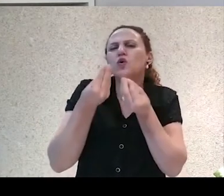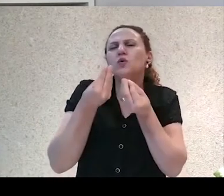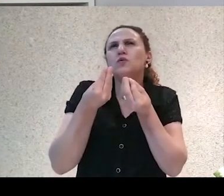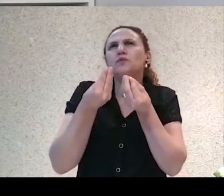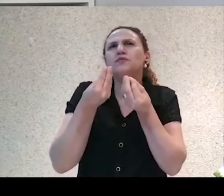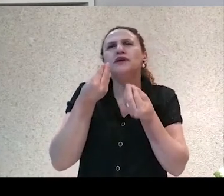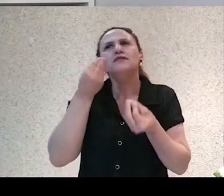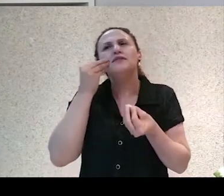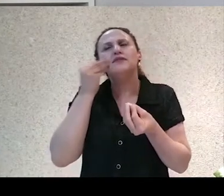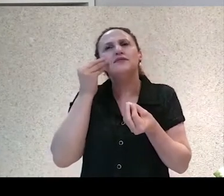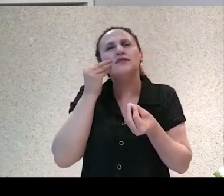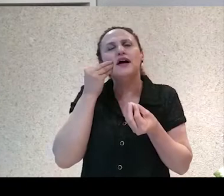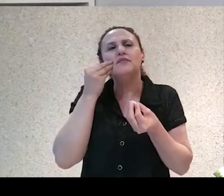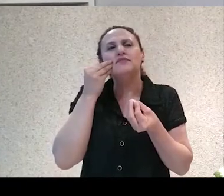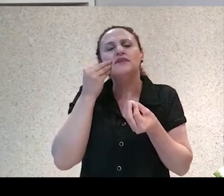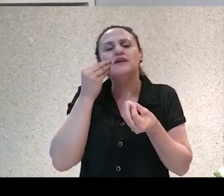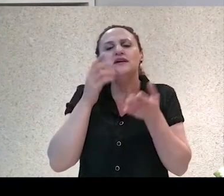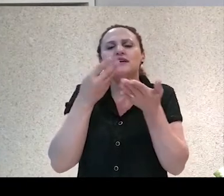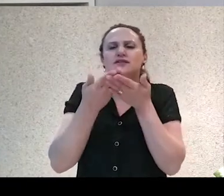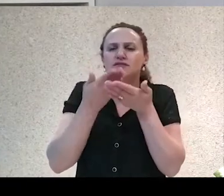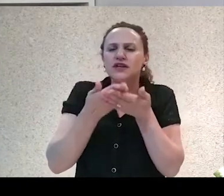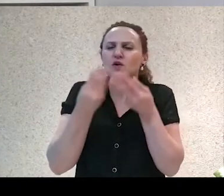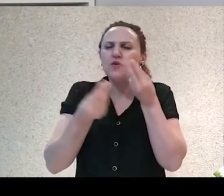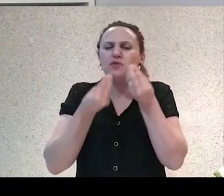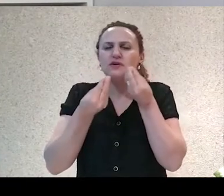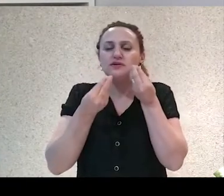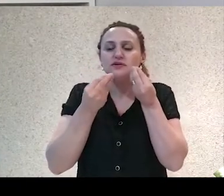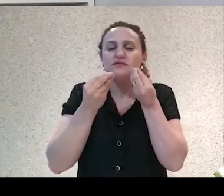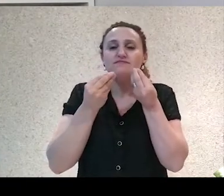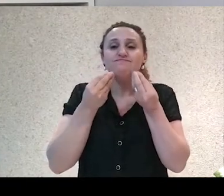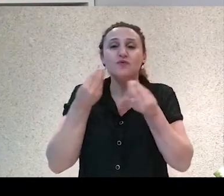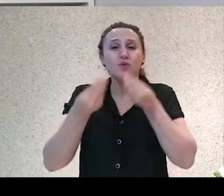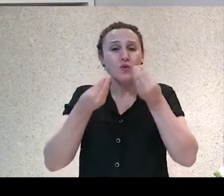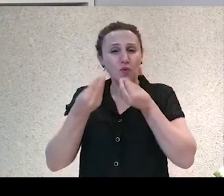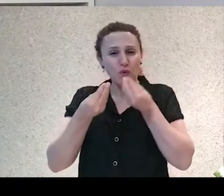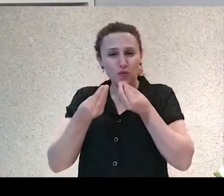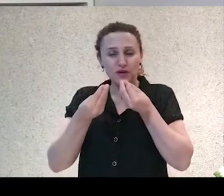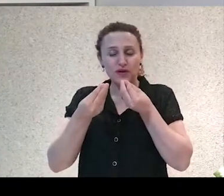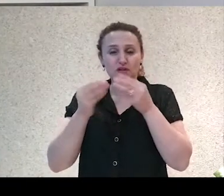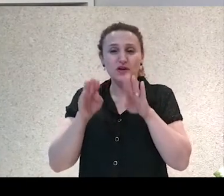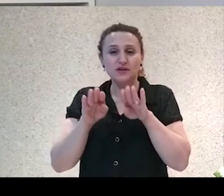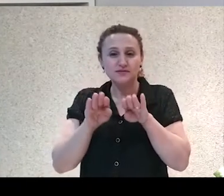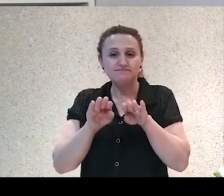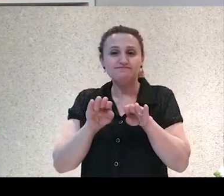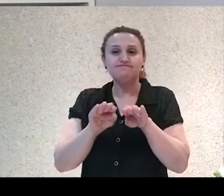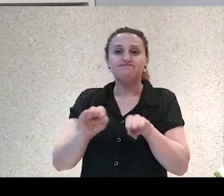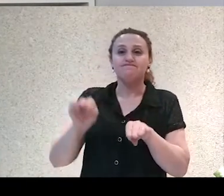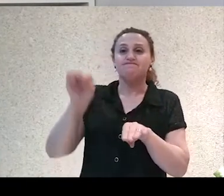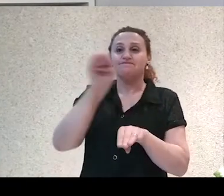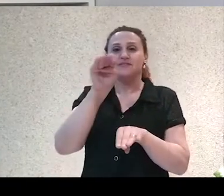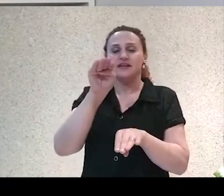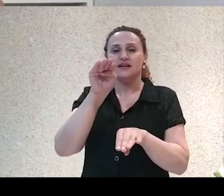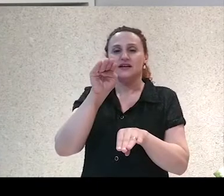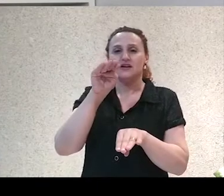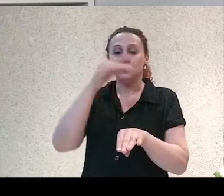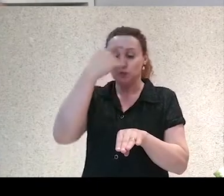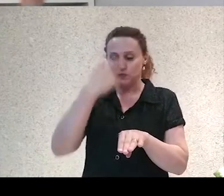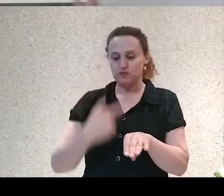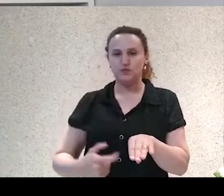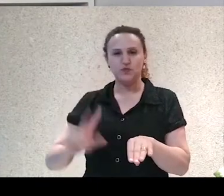desde o início, como a gente conseguiu se sobrepor às outras espécies semelhantes e